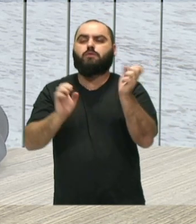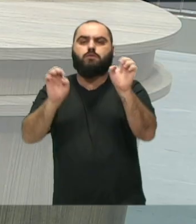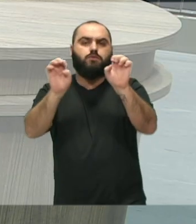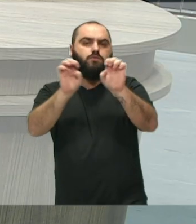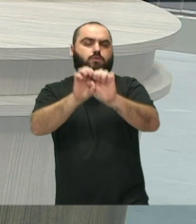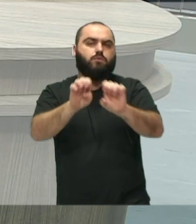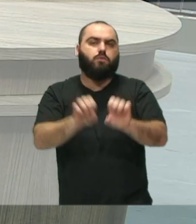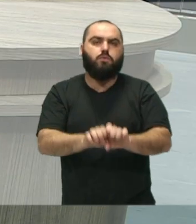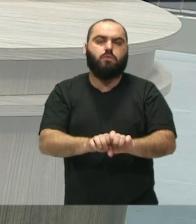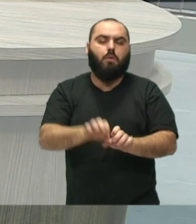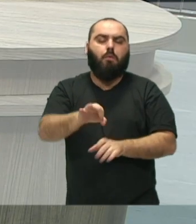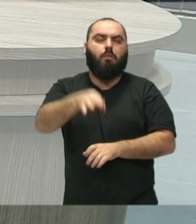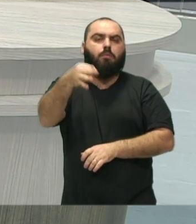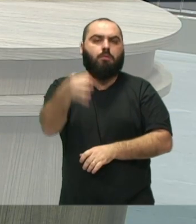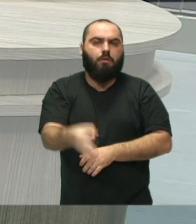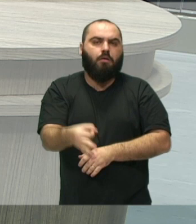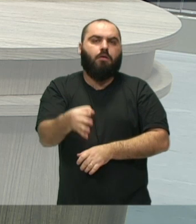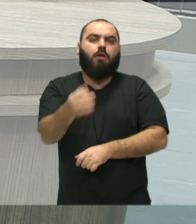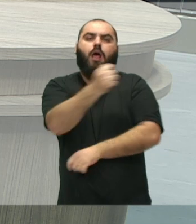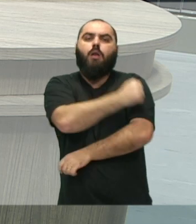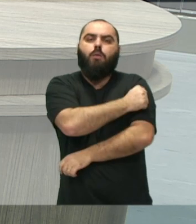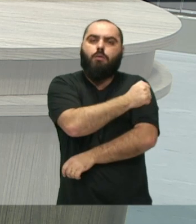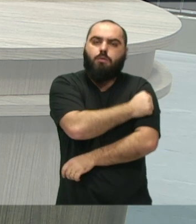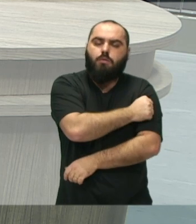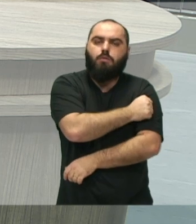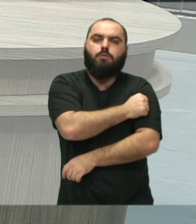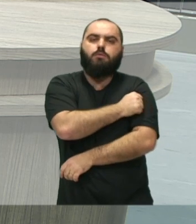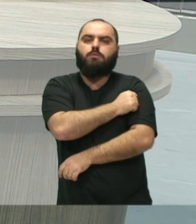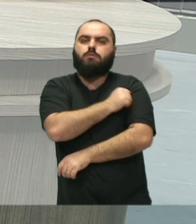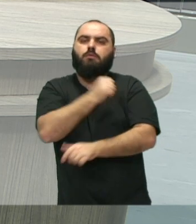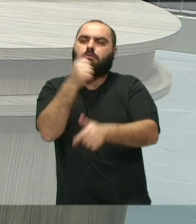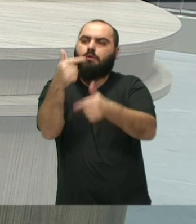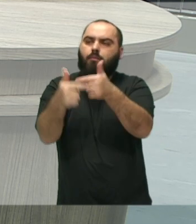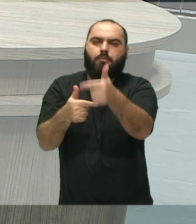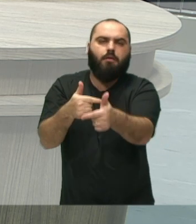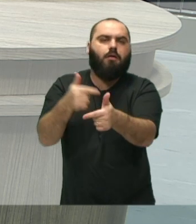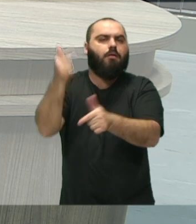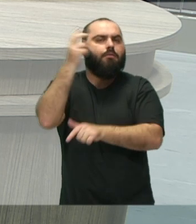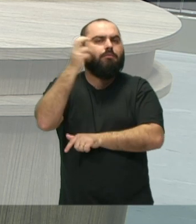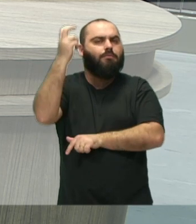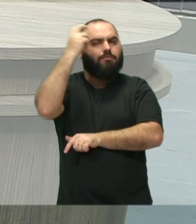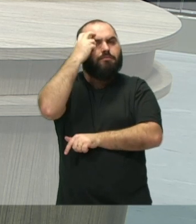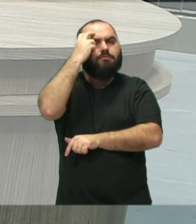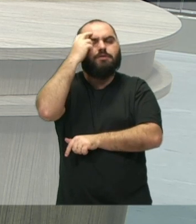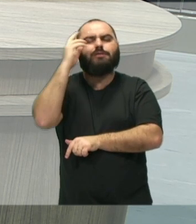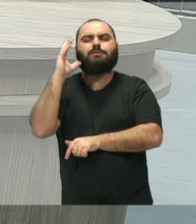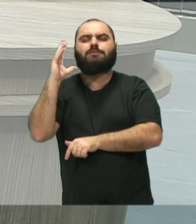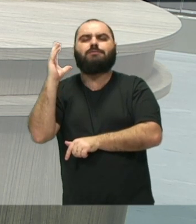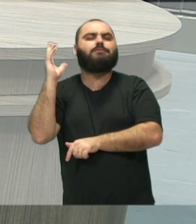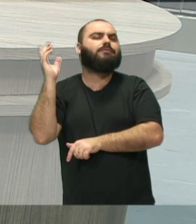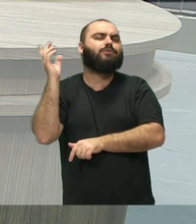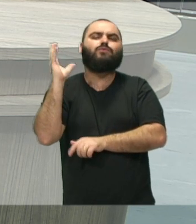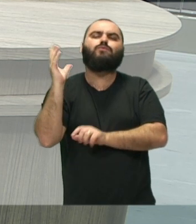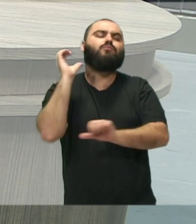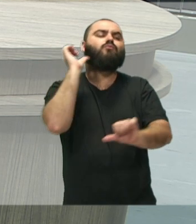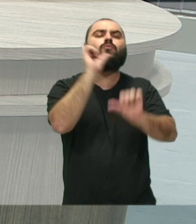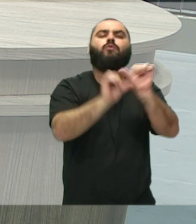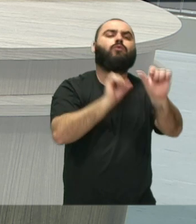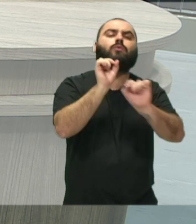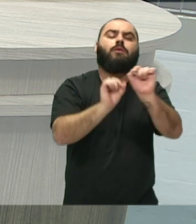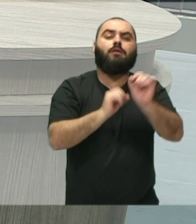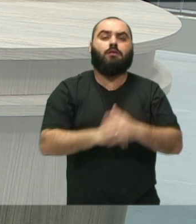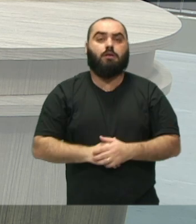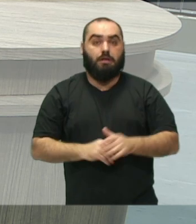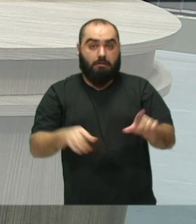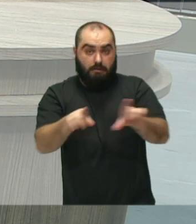depois encaminhamento dos alunos para o mercado cultural e também, assim, se com a nova sede também vai dar